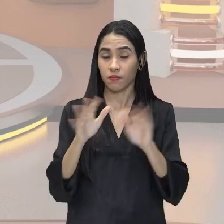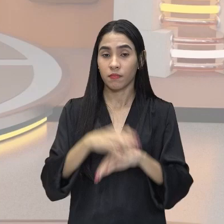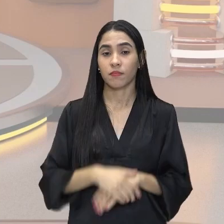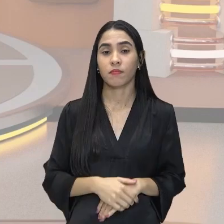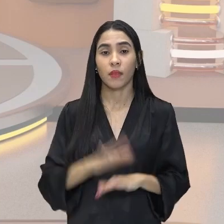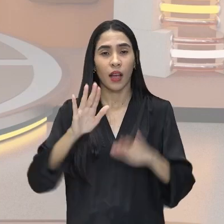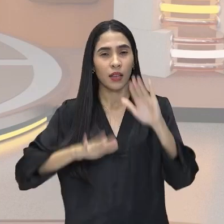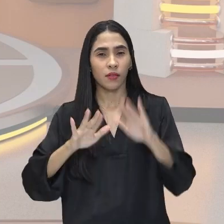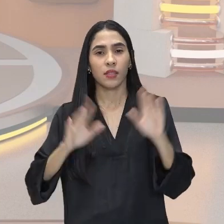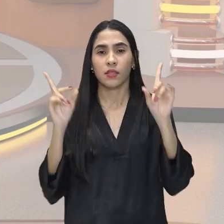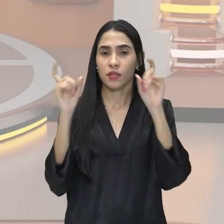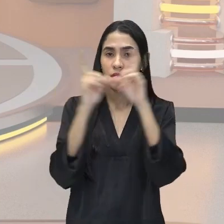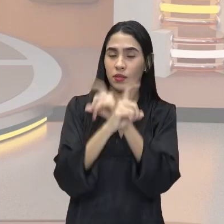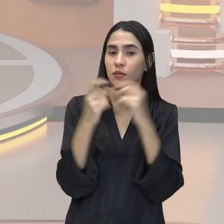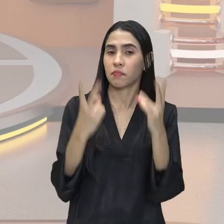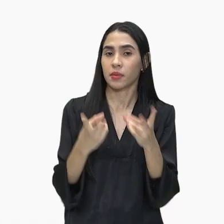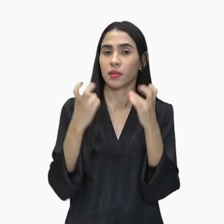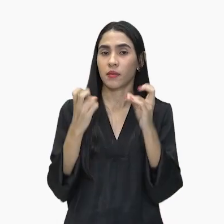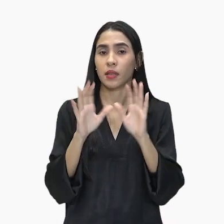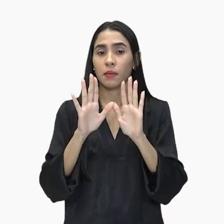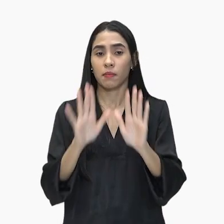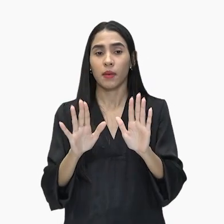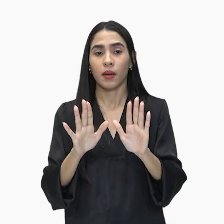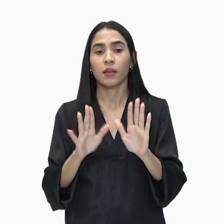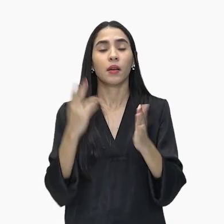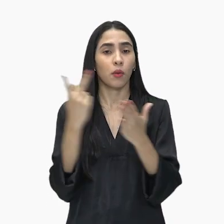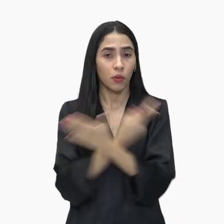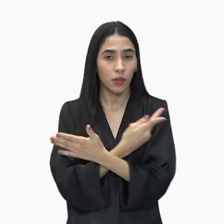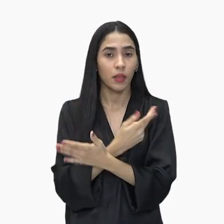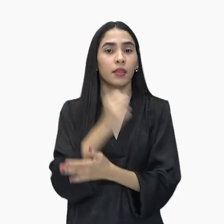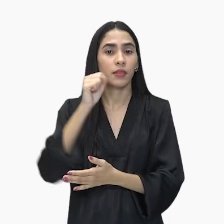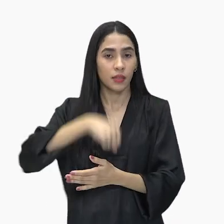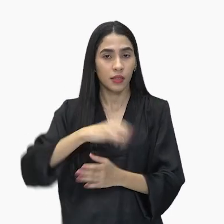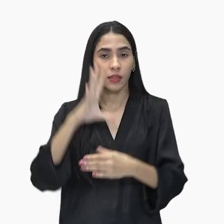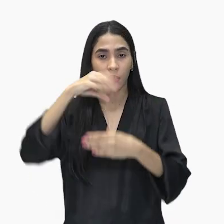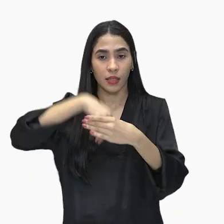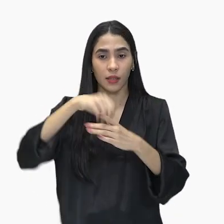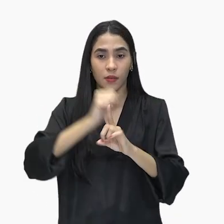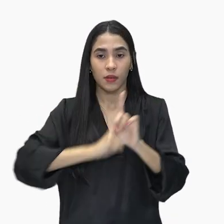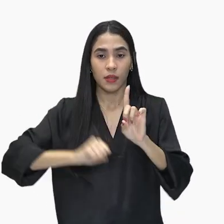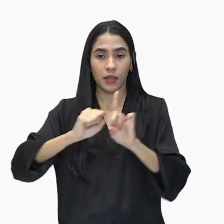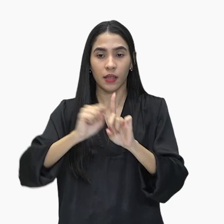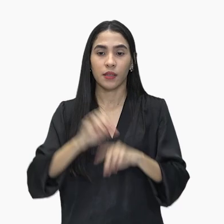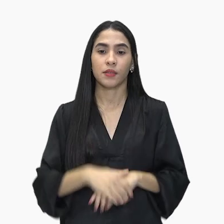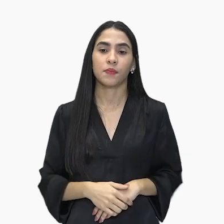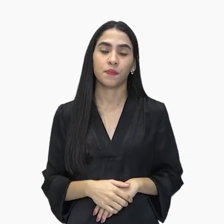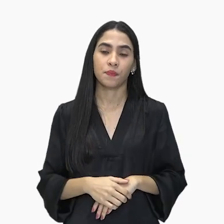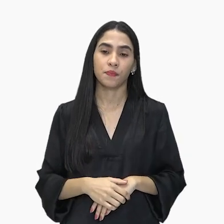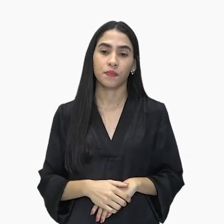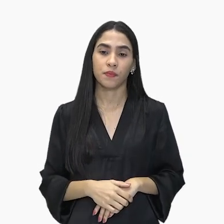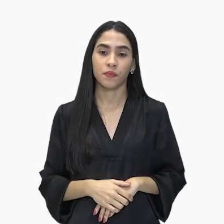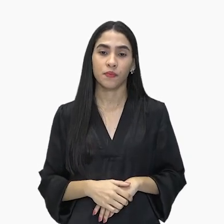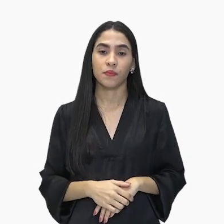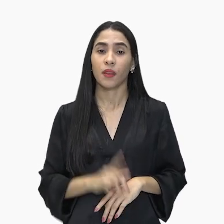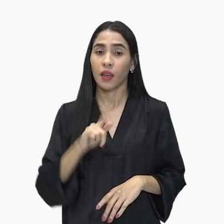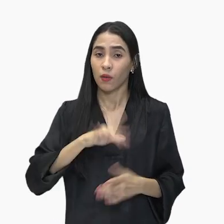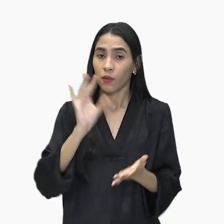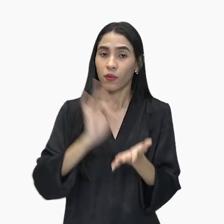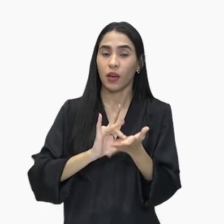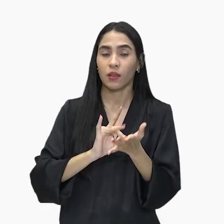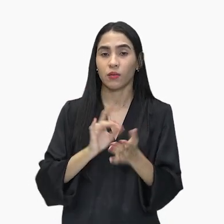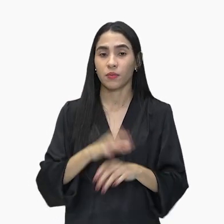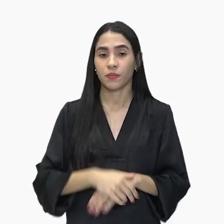Às vezes, é difícil perceber, mas isso acontece na sociedade. Isso é uma realidade.